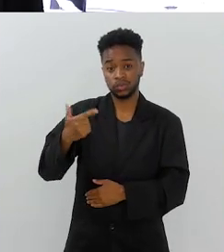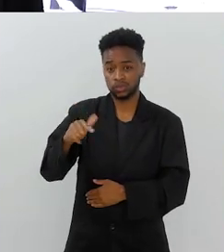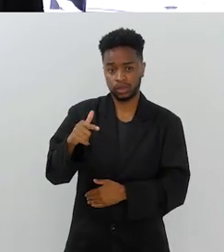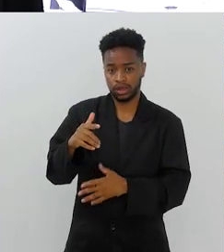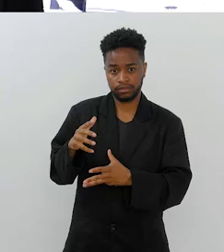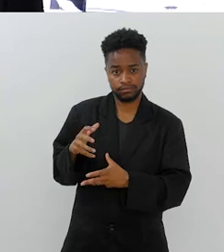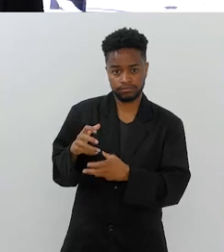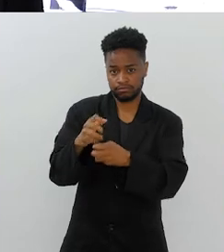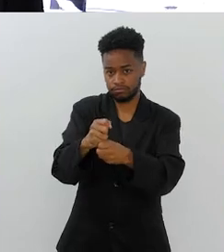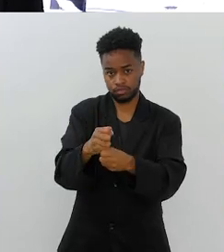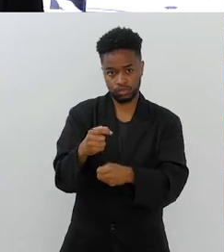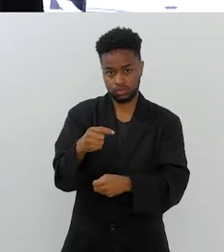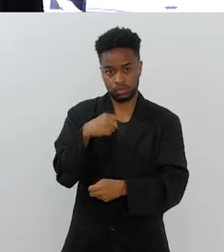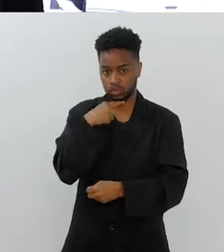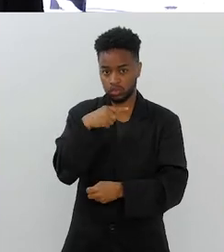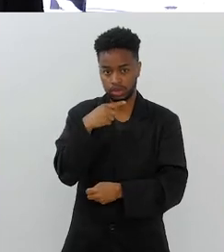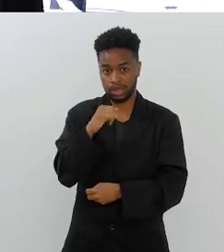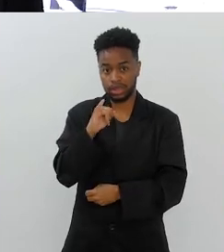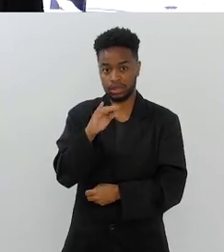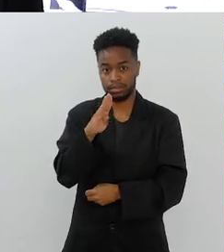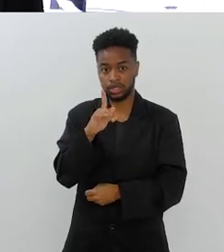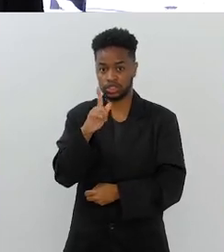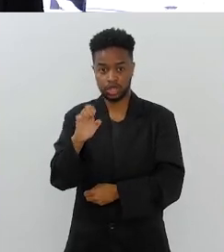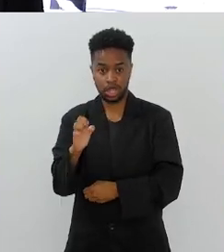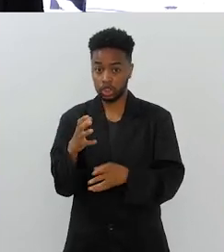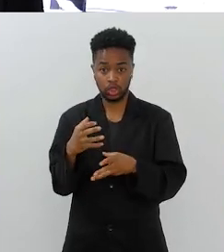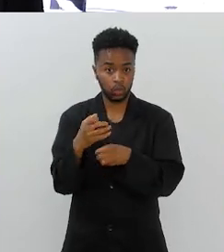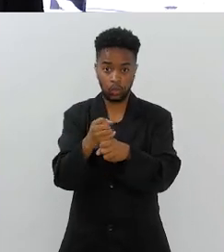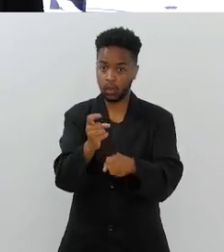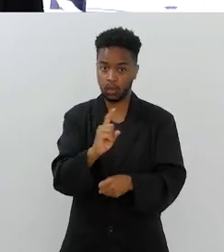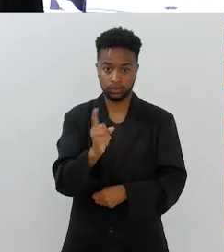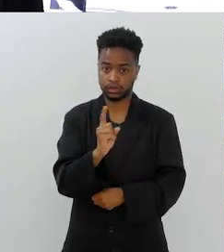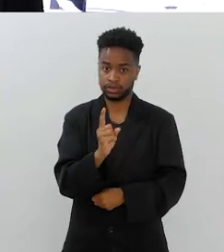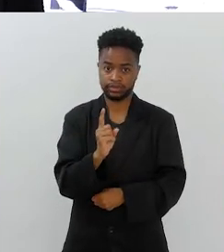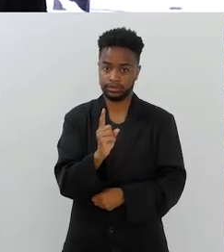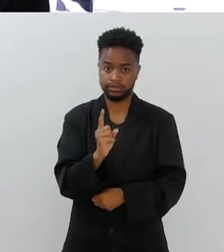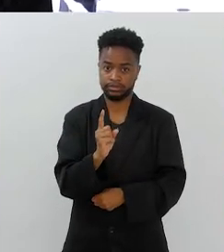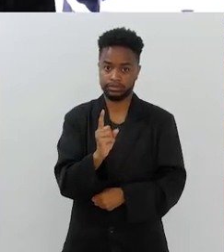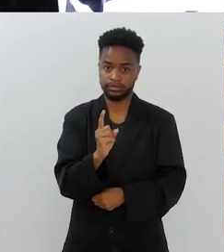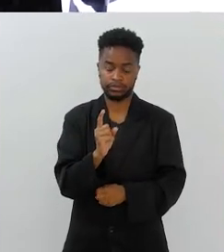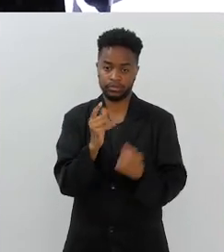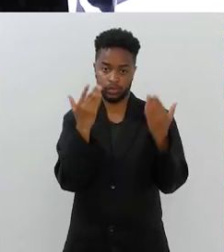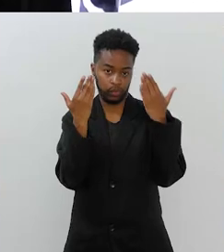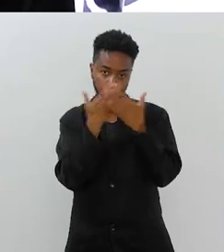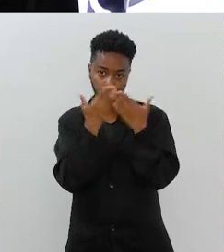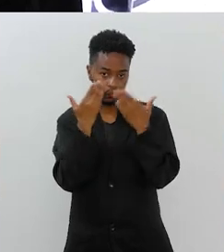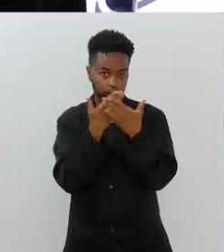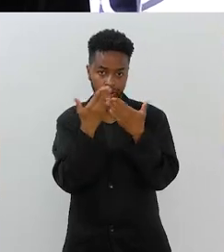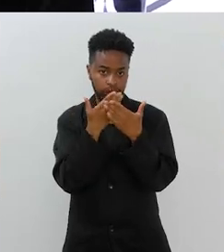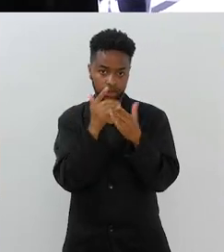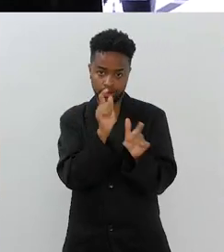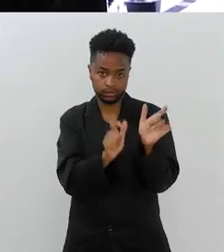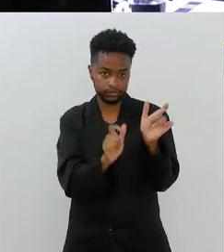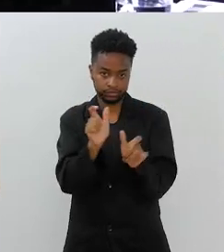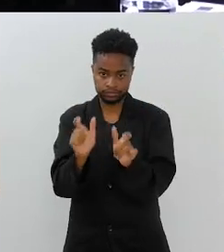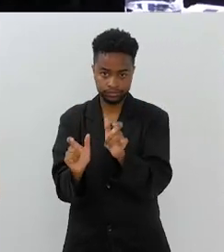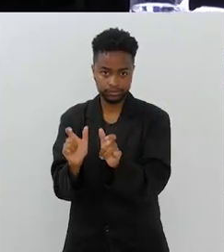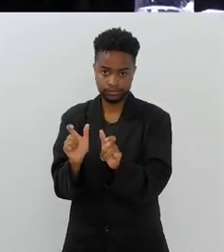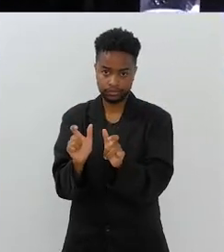uma contagem, IBGE, por exemplo, ele não conta, ele não vê